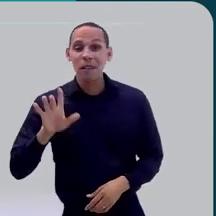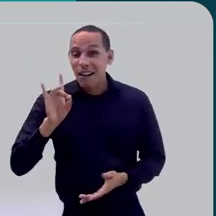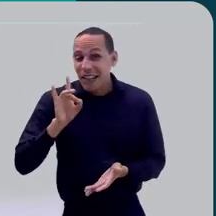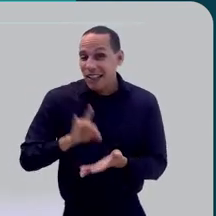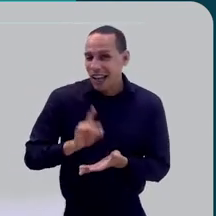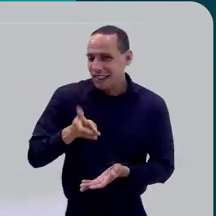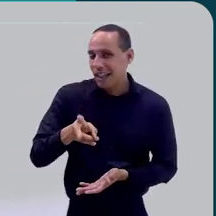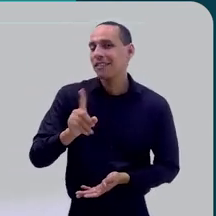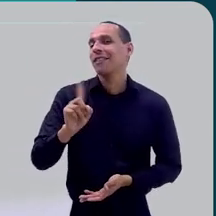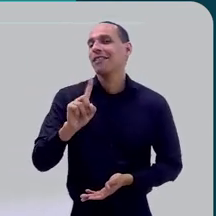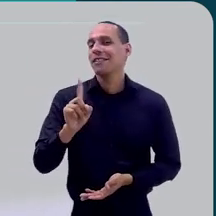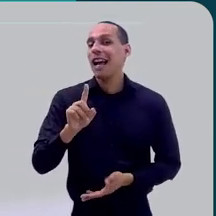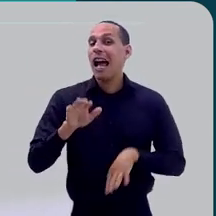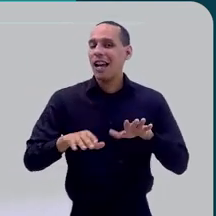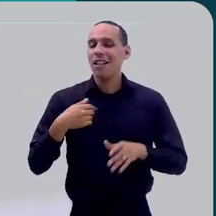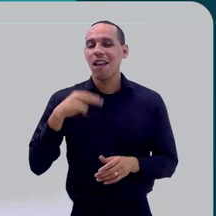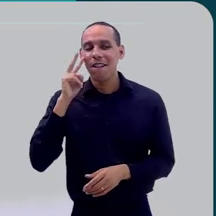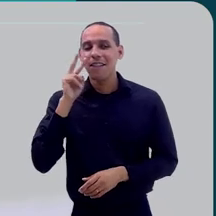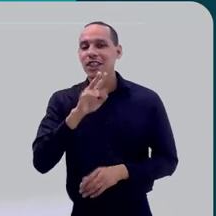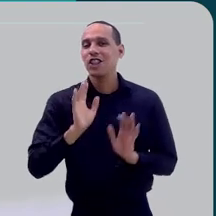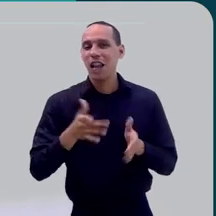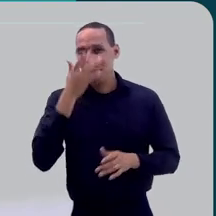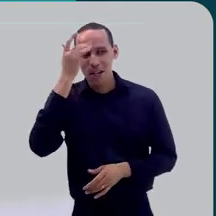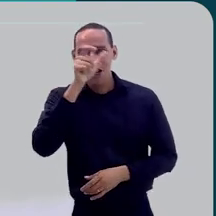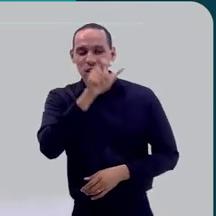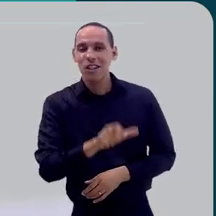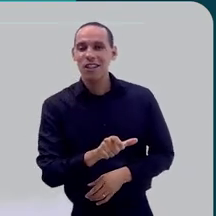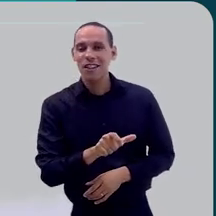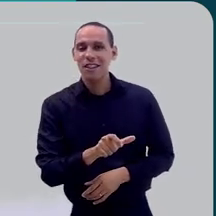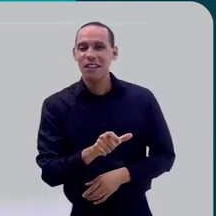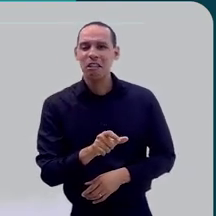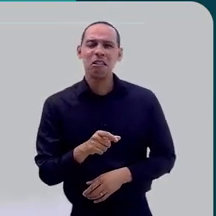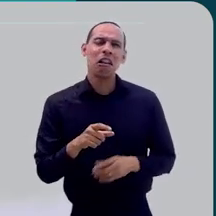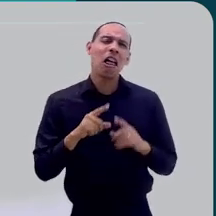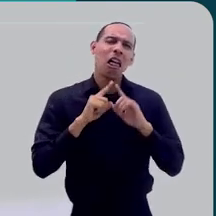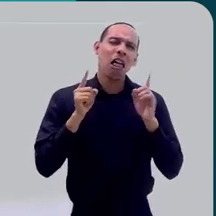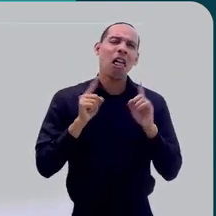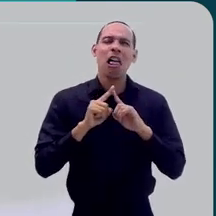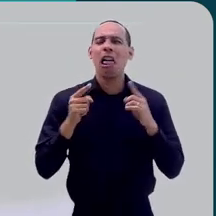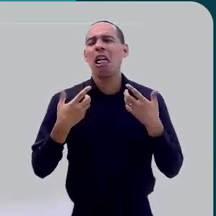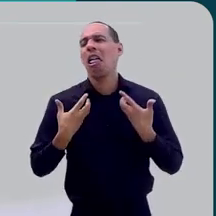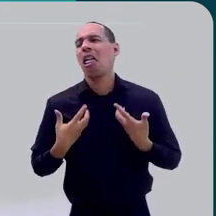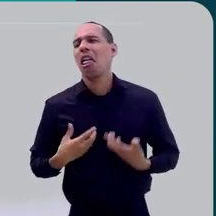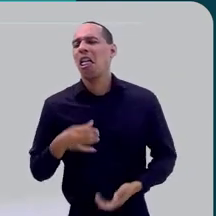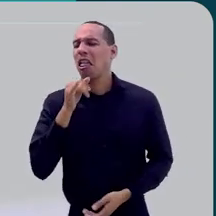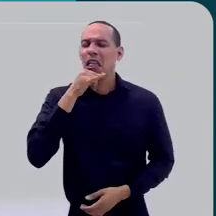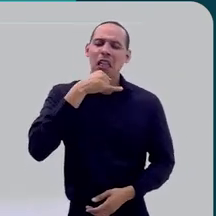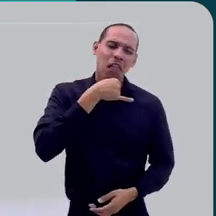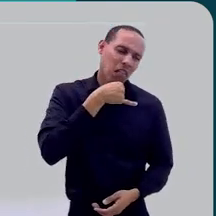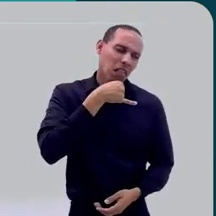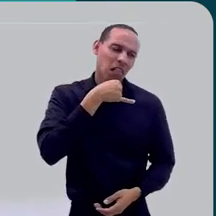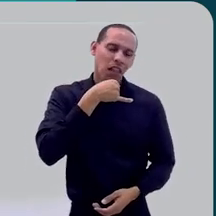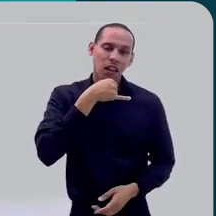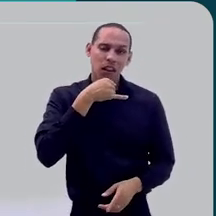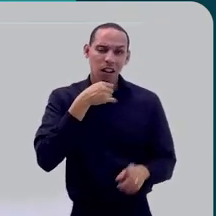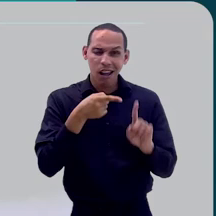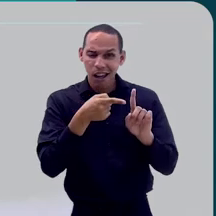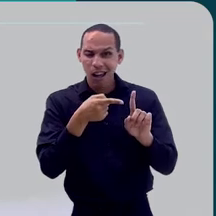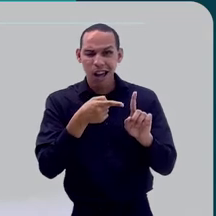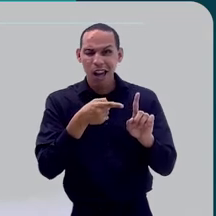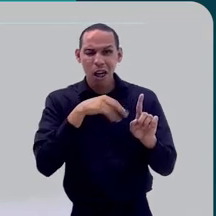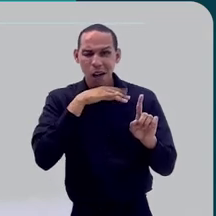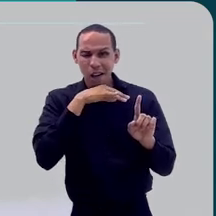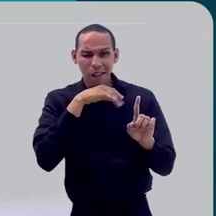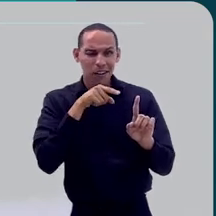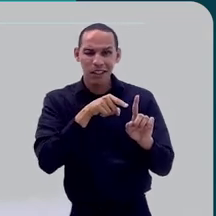queixa está automaticamente certa. E nem sempre é verdade. Eu já vi casos em que a pessoa estava se lamentava e não sei